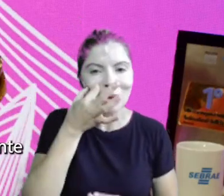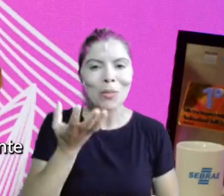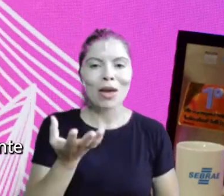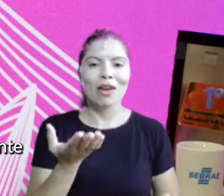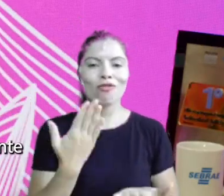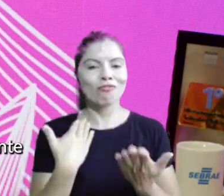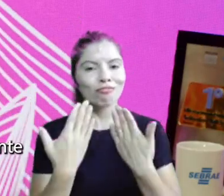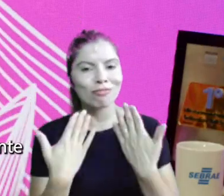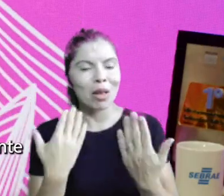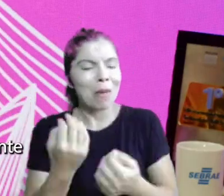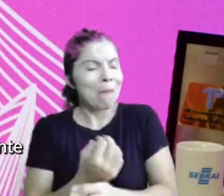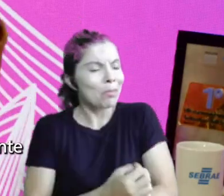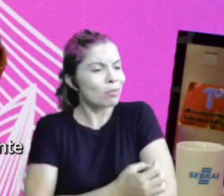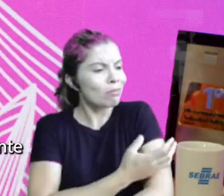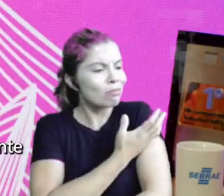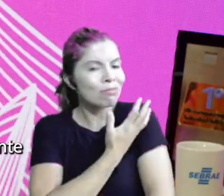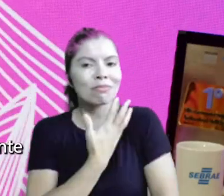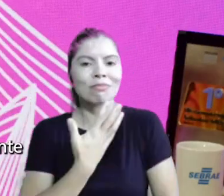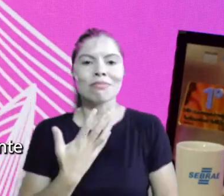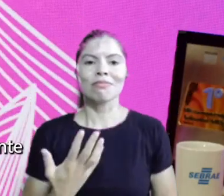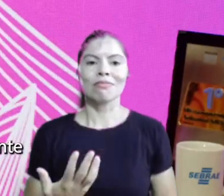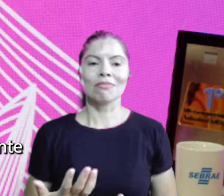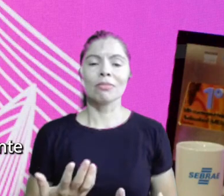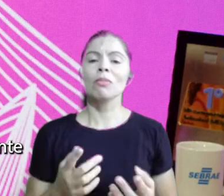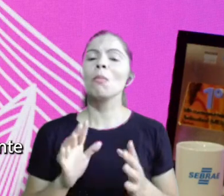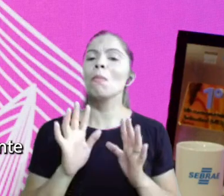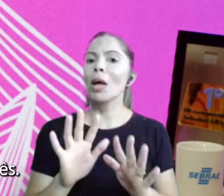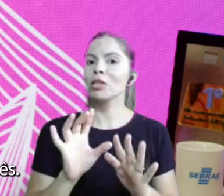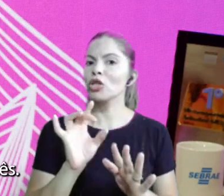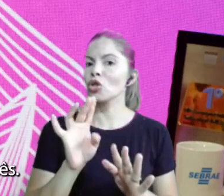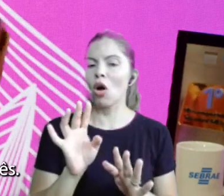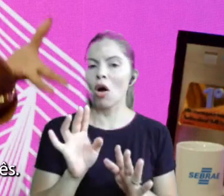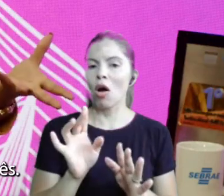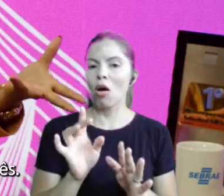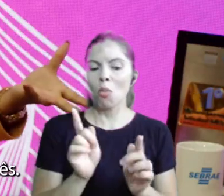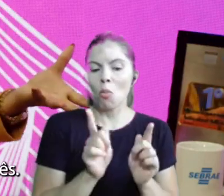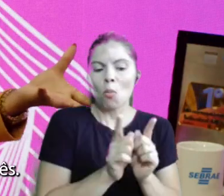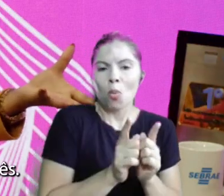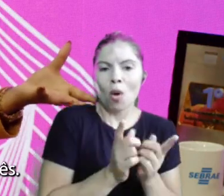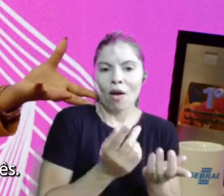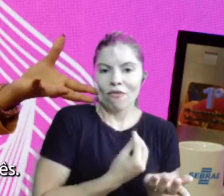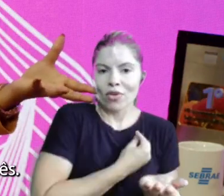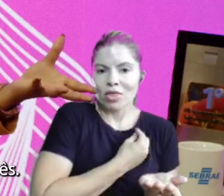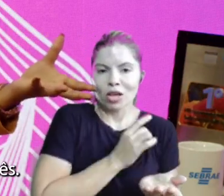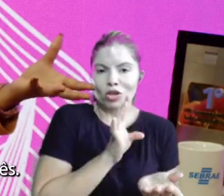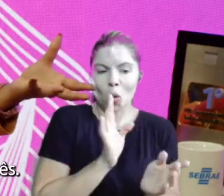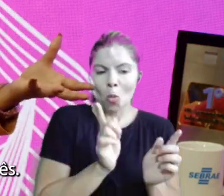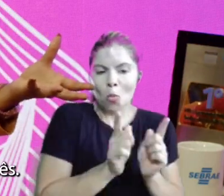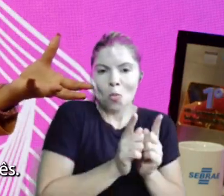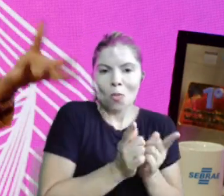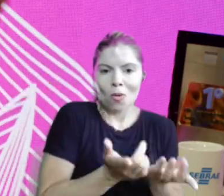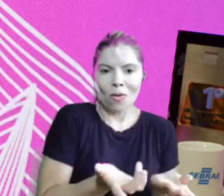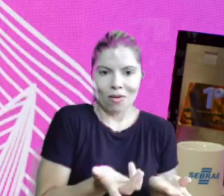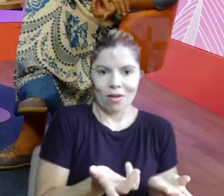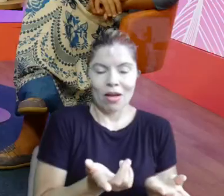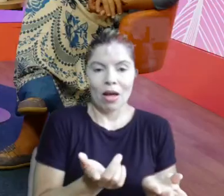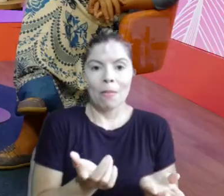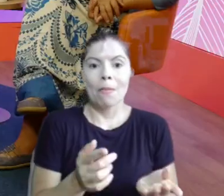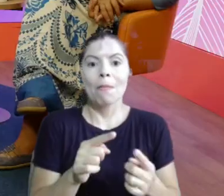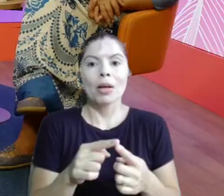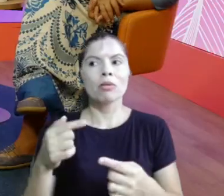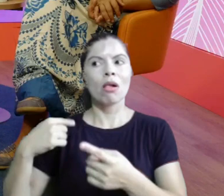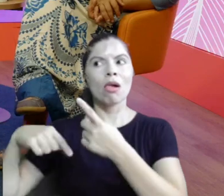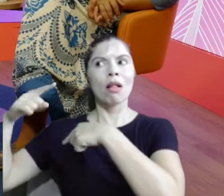vocês presencialmente, aquela emoção, só que é só um recorte da vida de vocês. Para